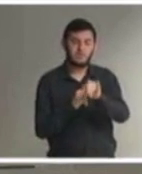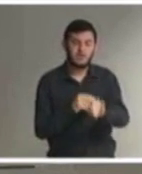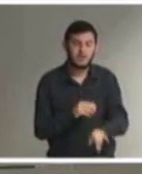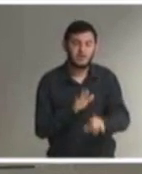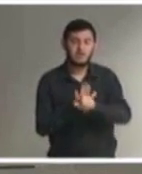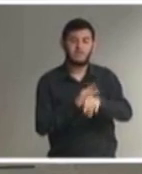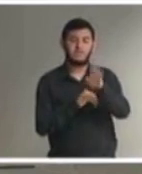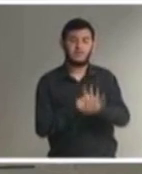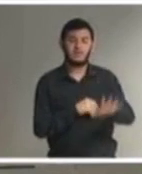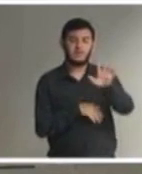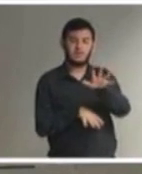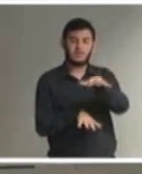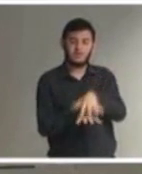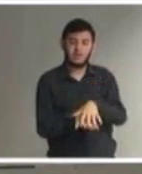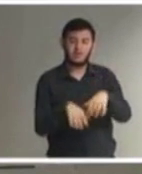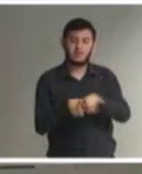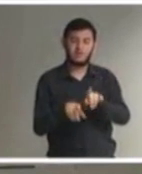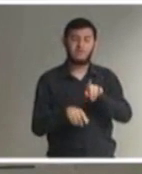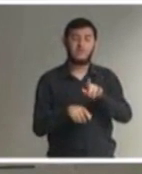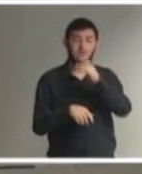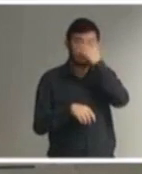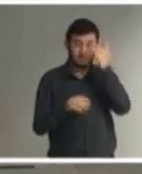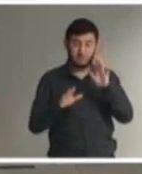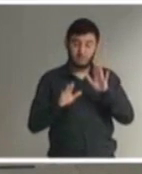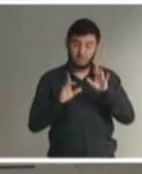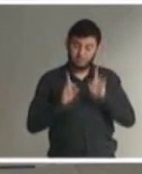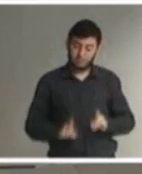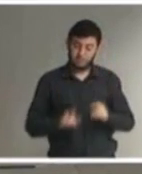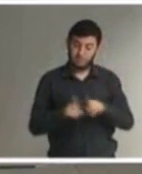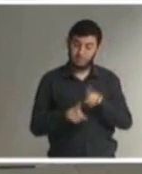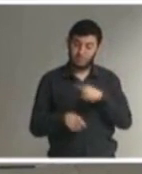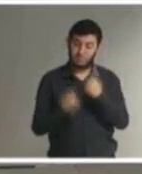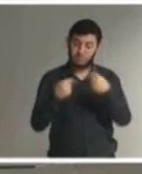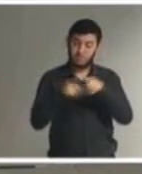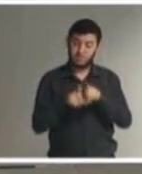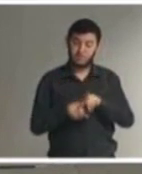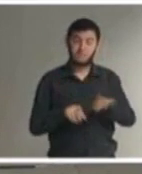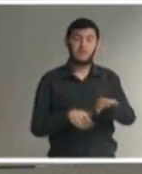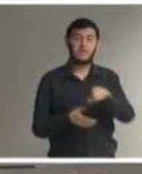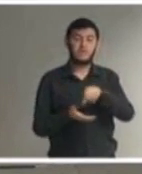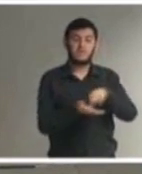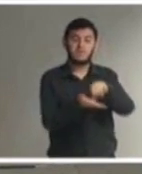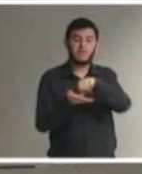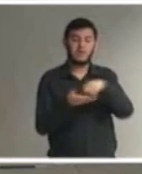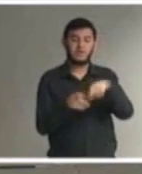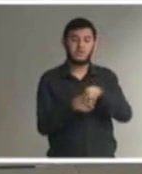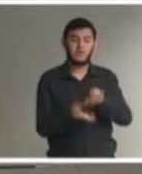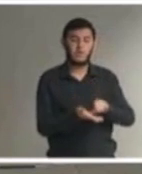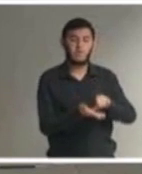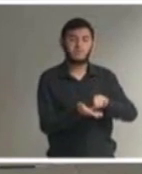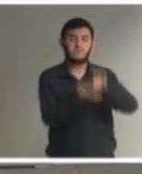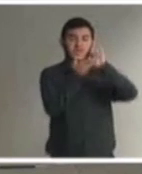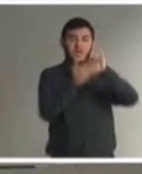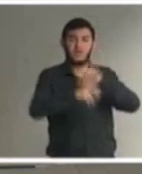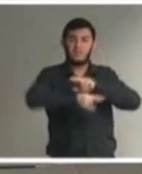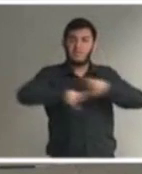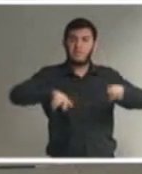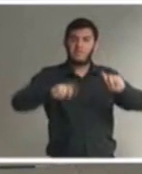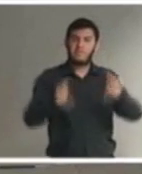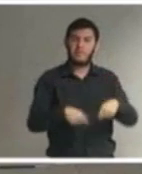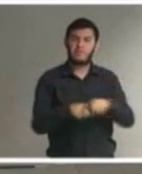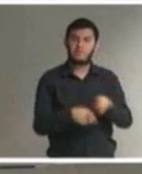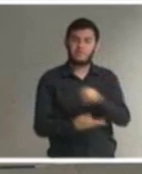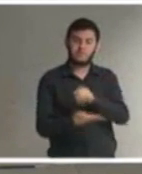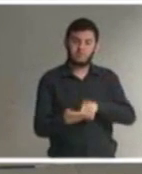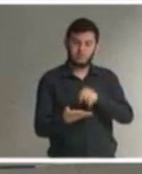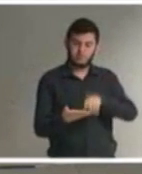deficiência e a gente precisa que as resoluções desses conselhos elas estejam atendidas elas reflitam já